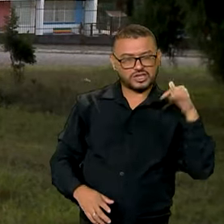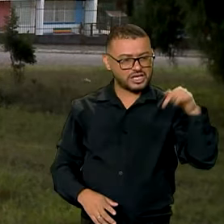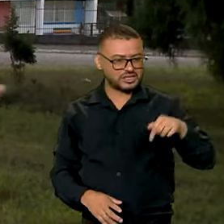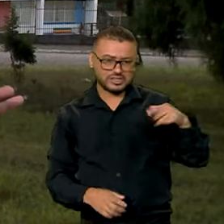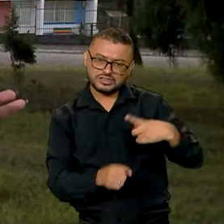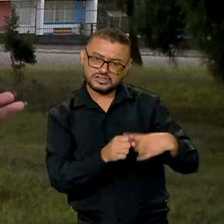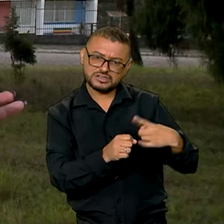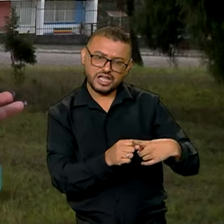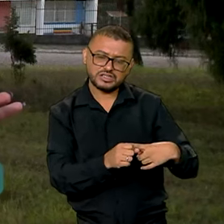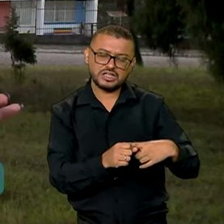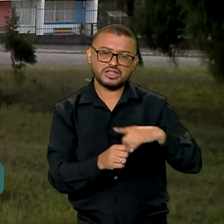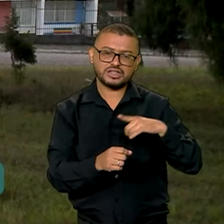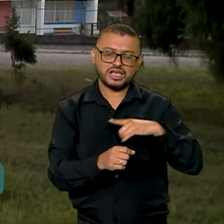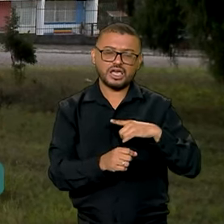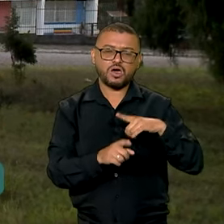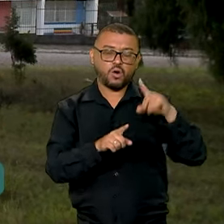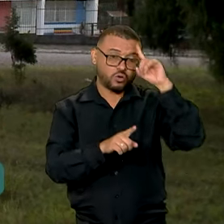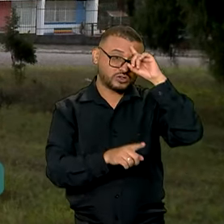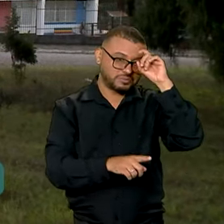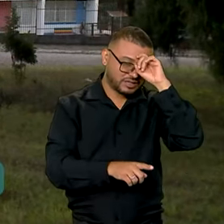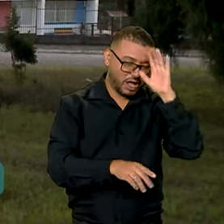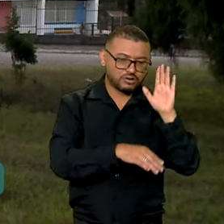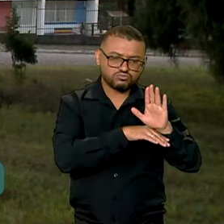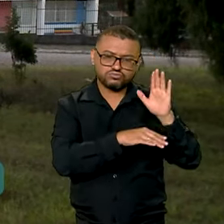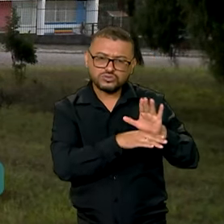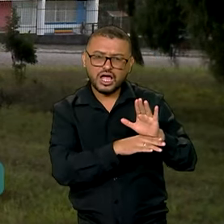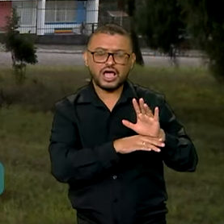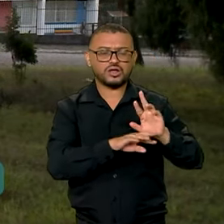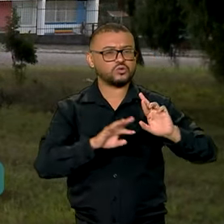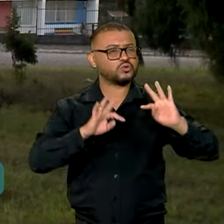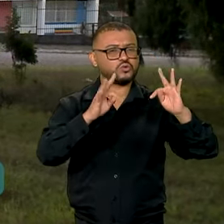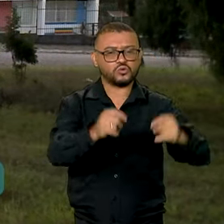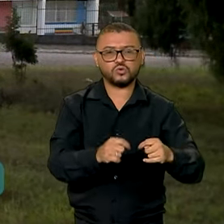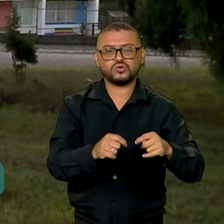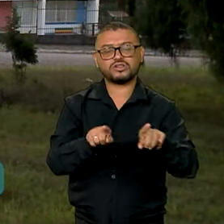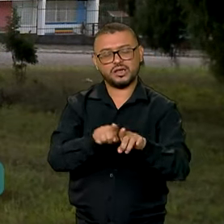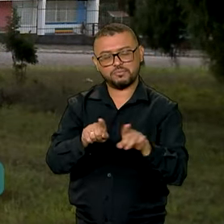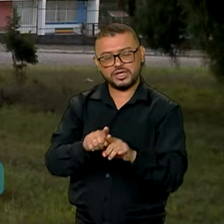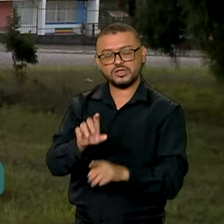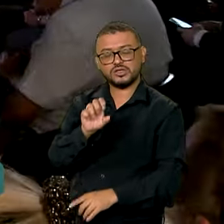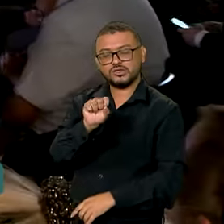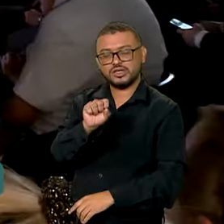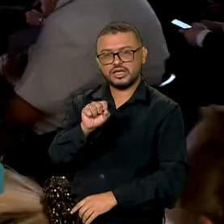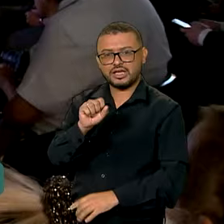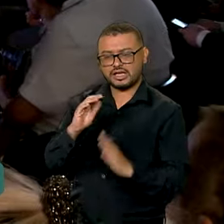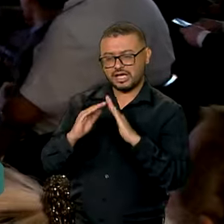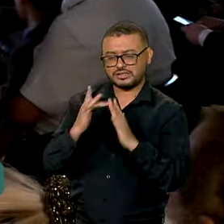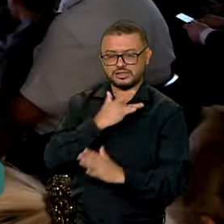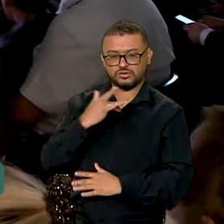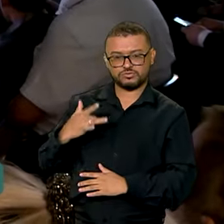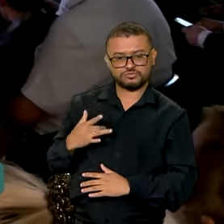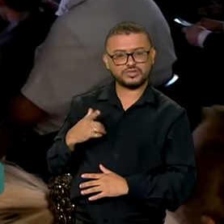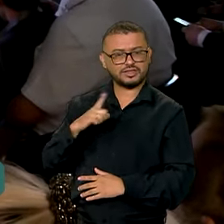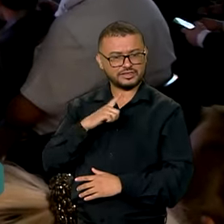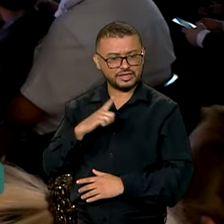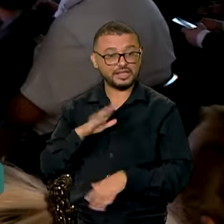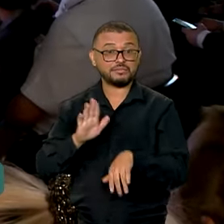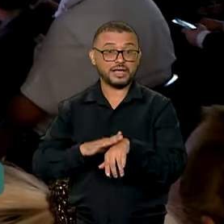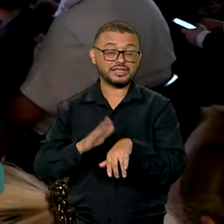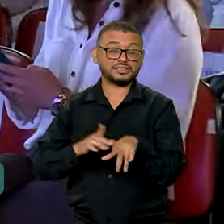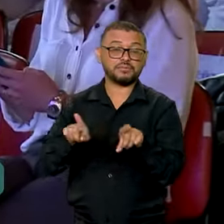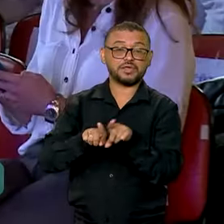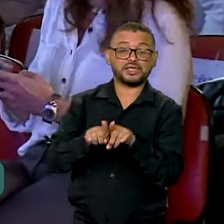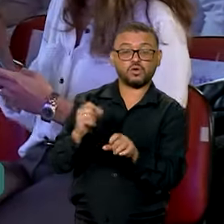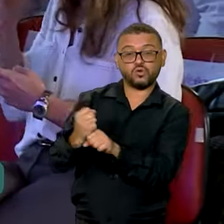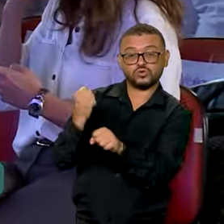Rocha. Uma policlínica que vai atender toda a região e também uma unidade básica de saúde. Além disso, estão previstas ainda a